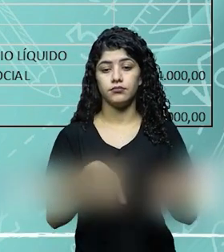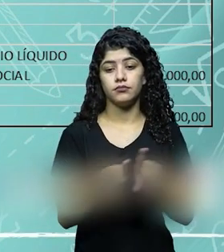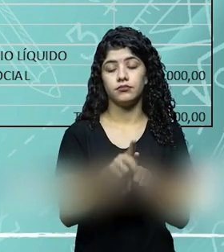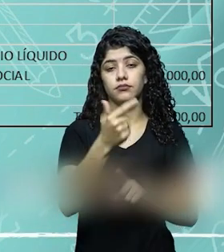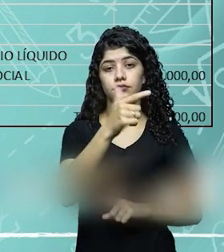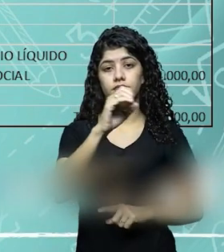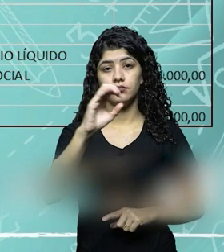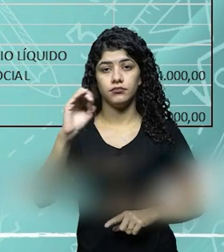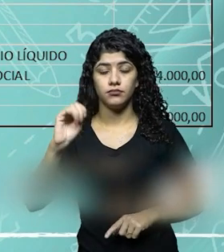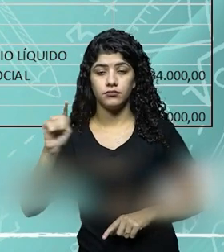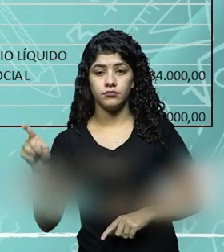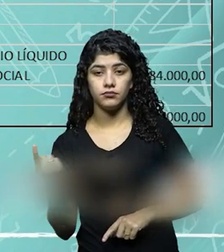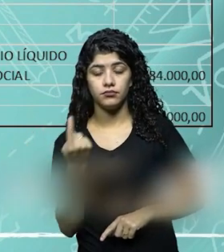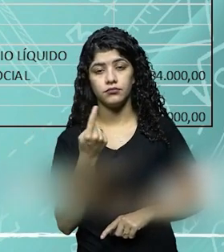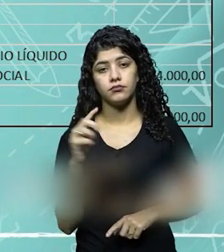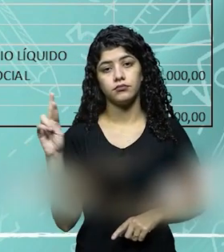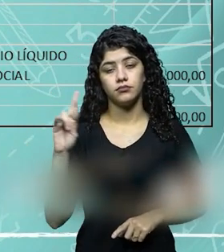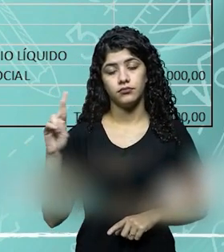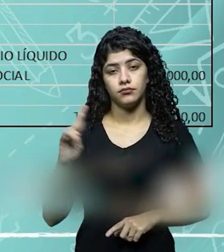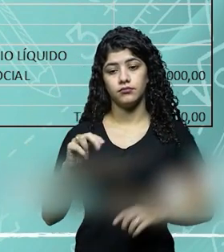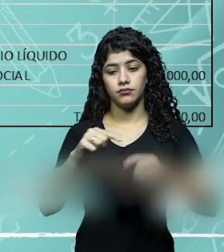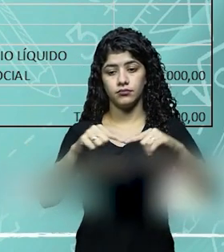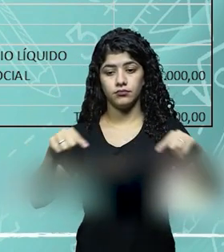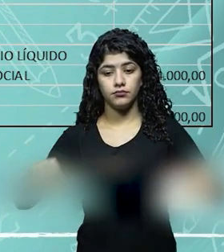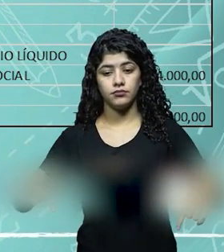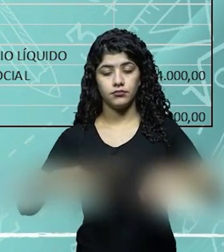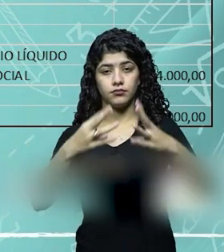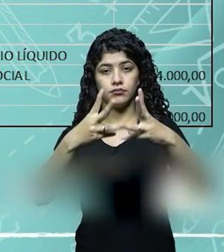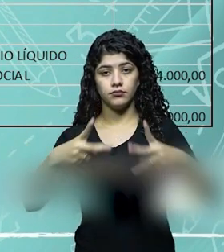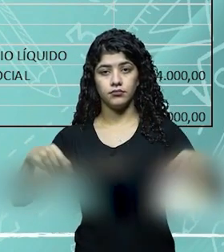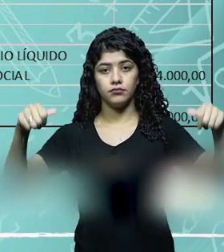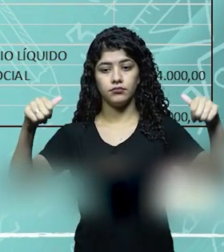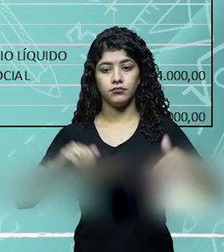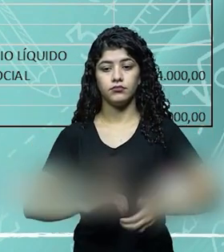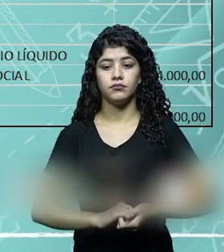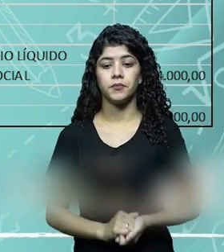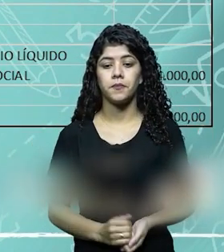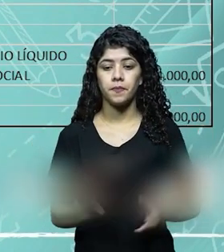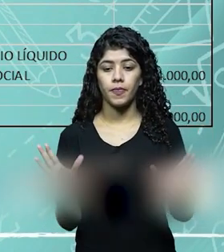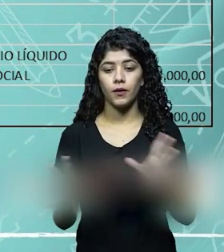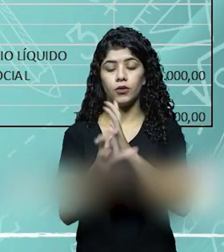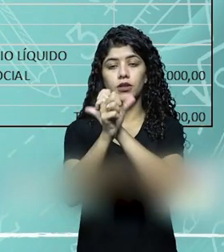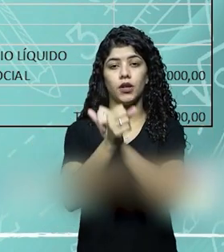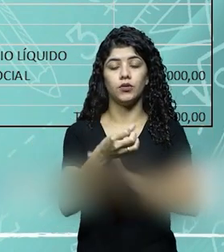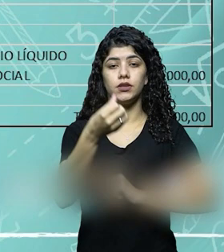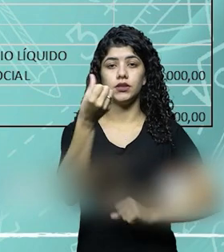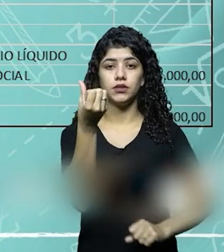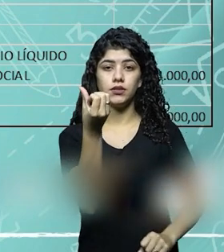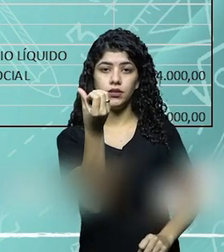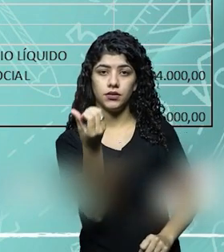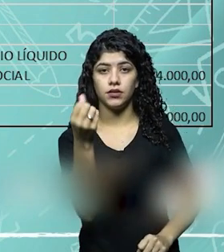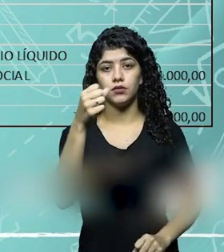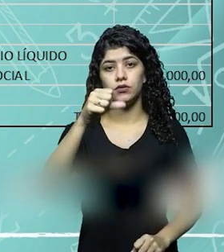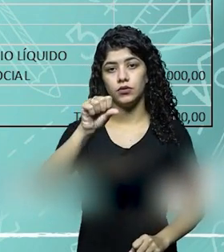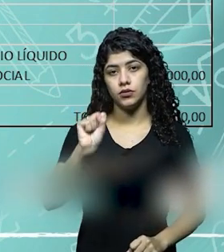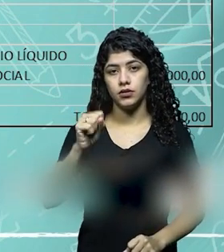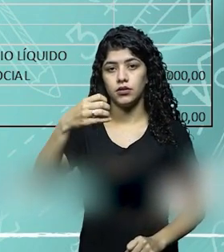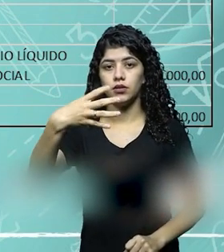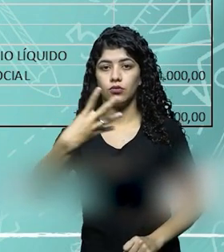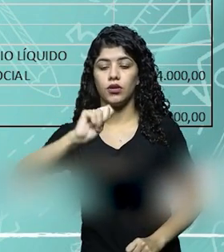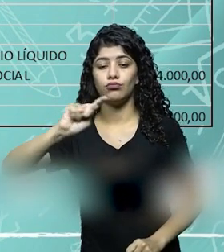mil de terreno. Total do ativo, 684 mil reais. Já no passivo, que são as suas obrigações,